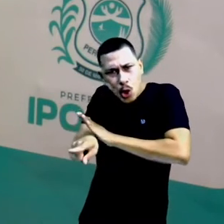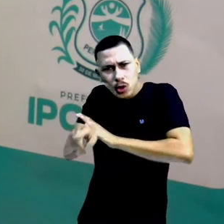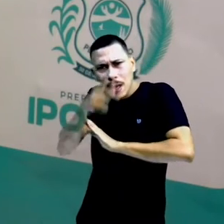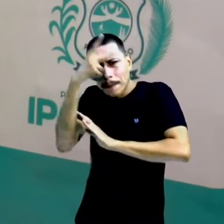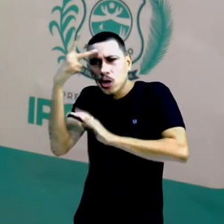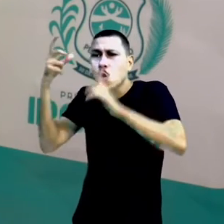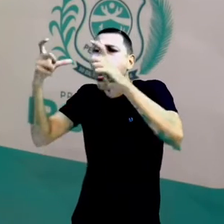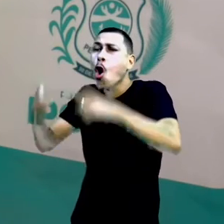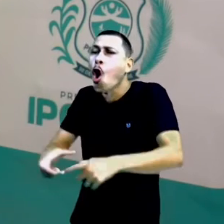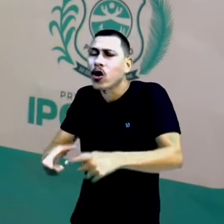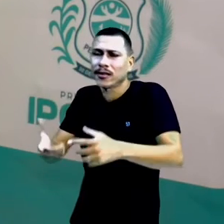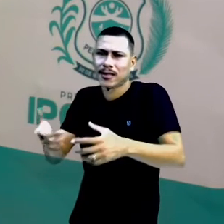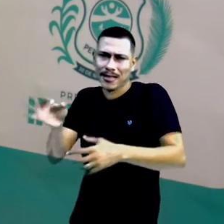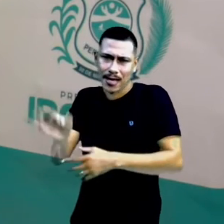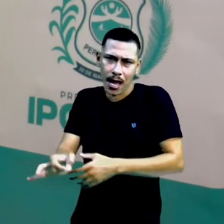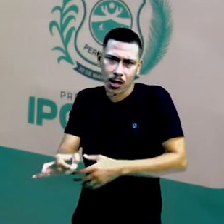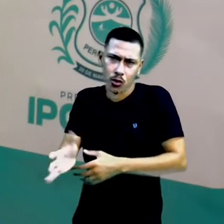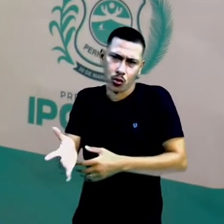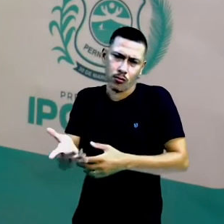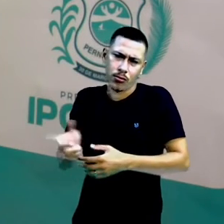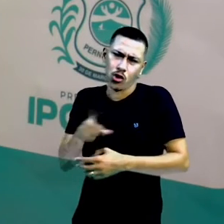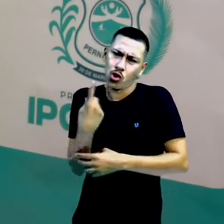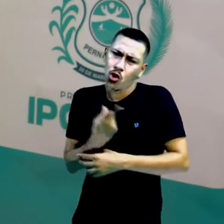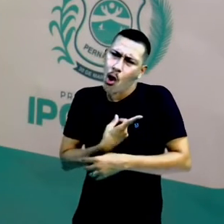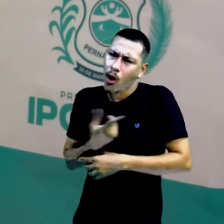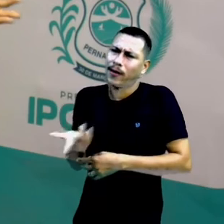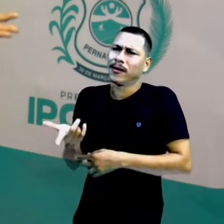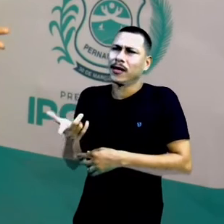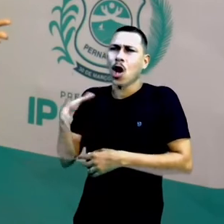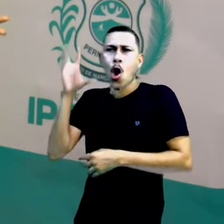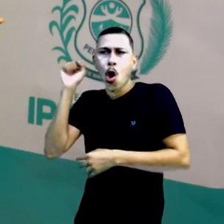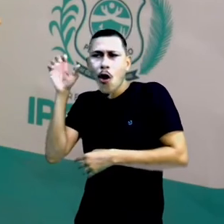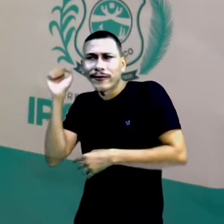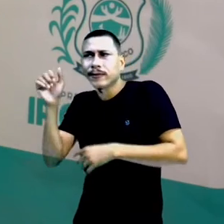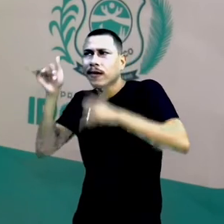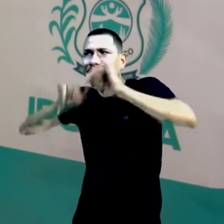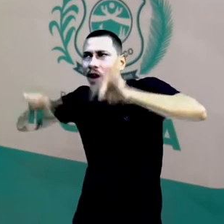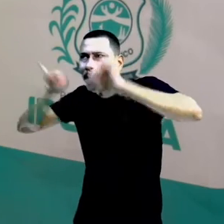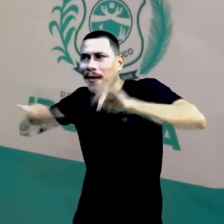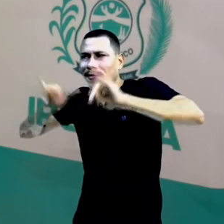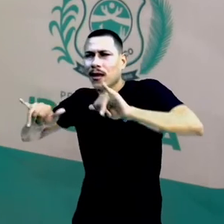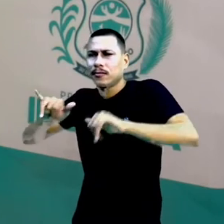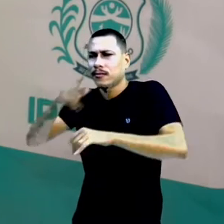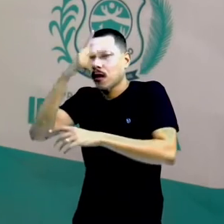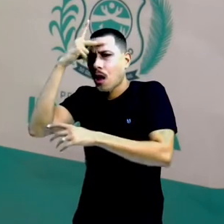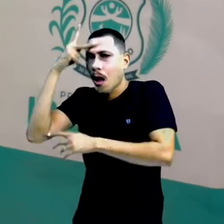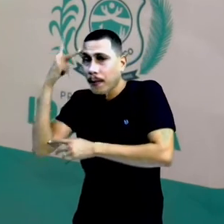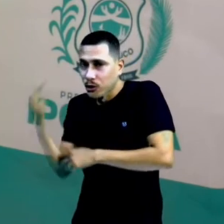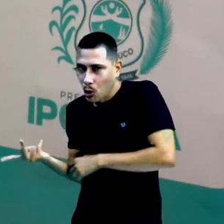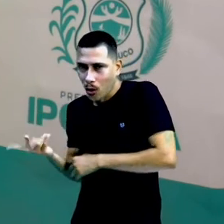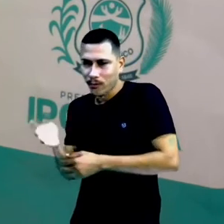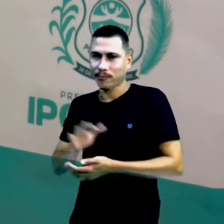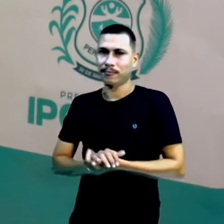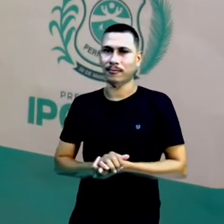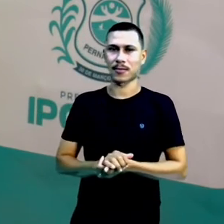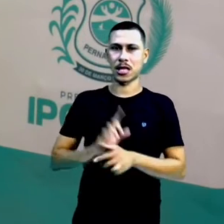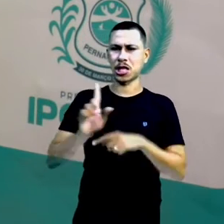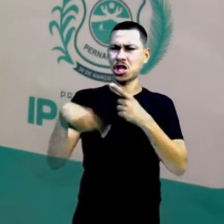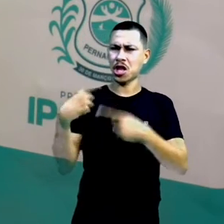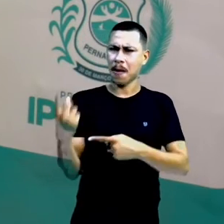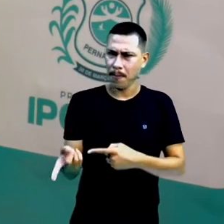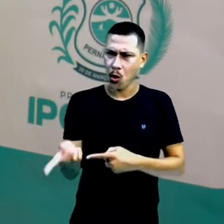vezes, a gente vai pela informação das pessoas. Primeiro, pega informação, aí depois, nós